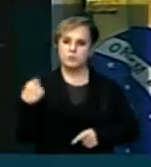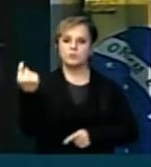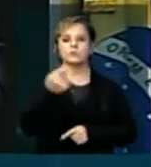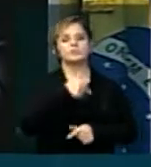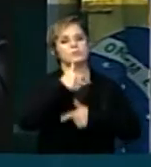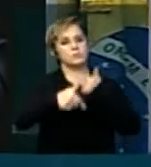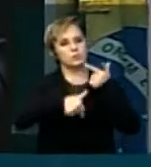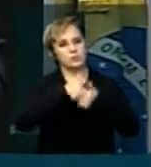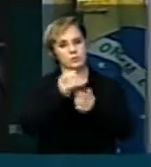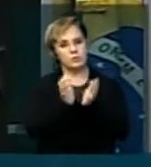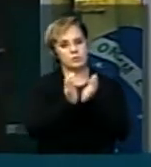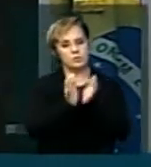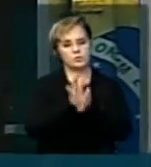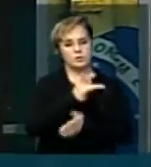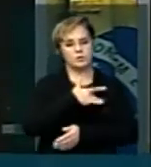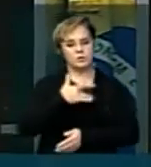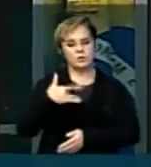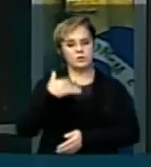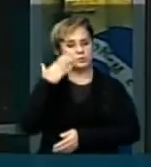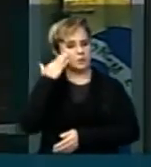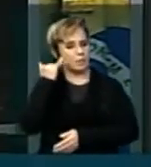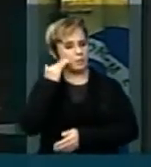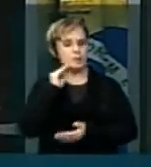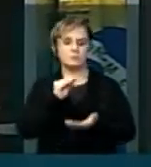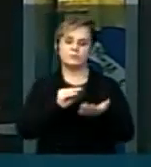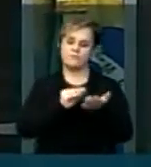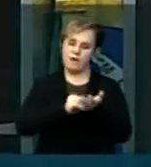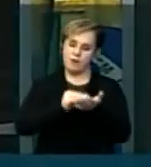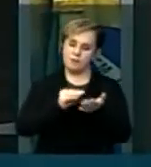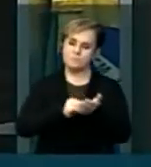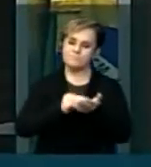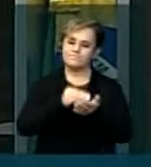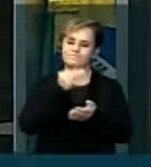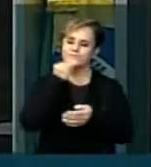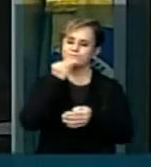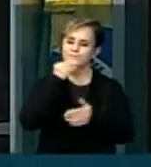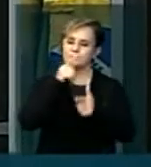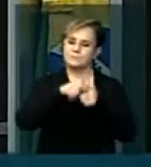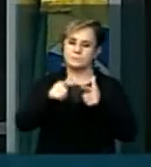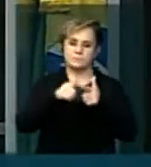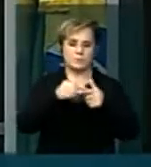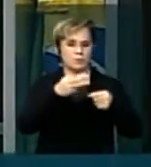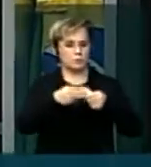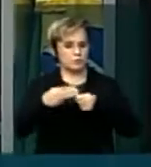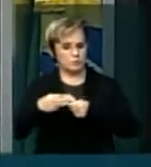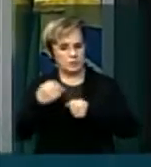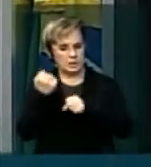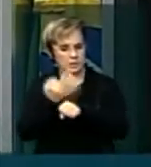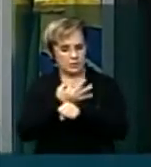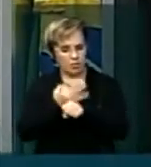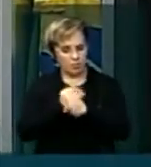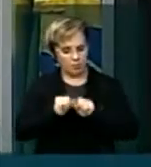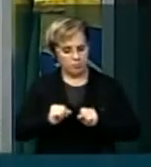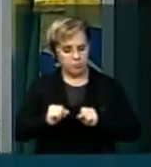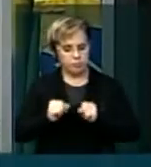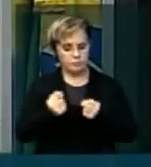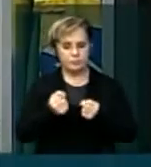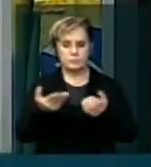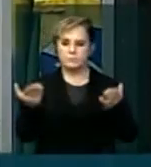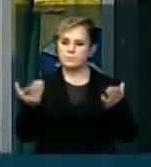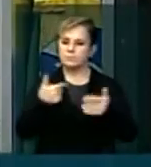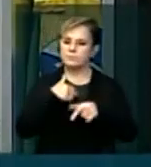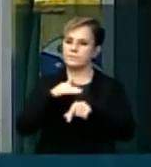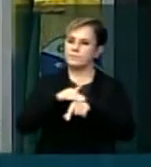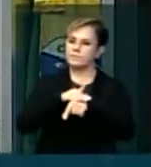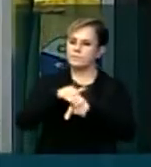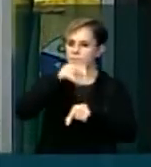sabemos que esse setor está subfinanciado. Os municípios extremamente acarretados, estava agora falando com o